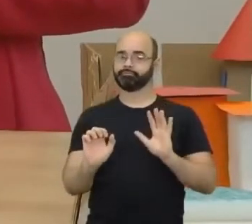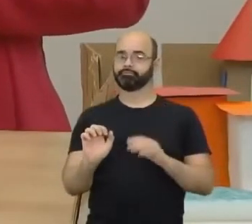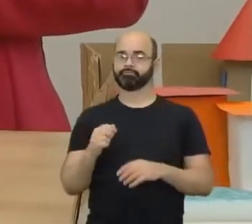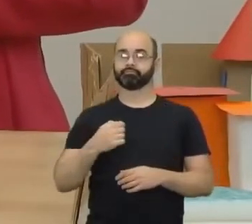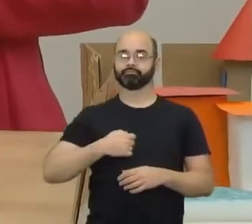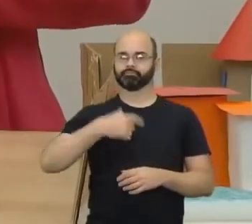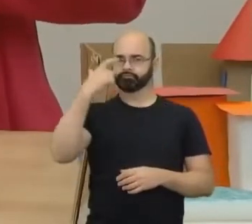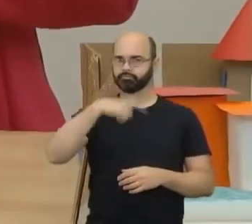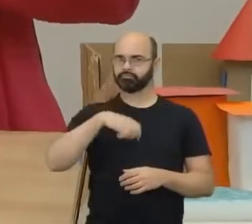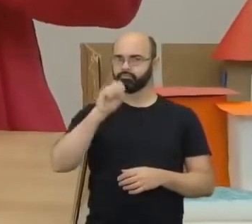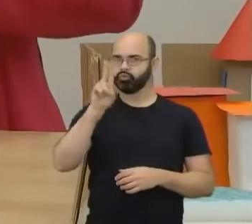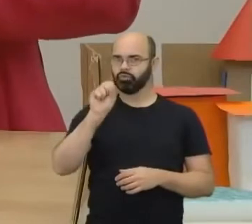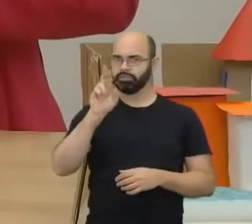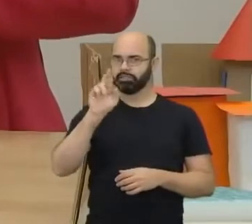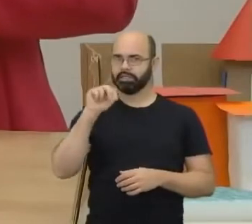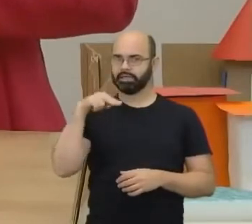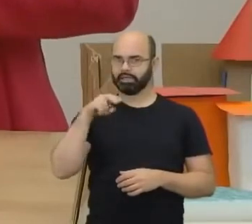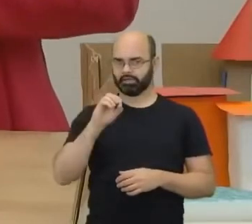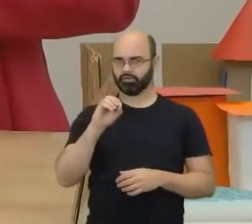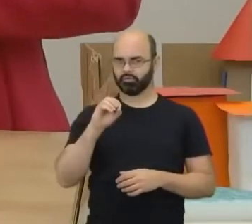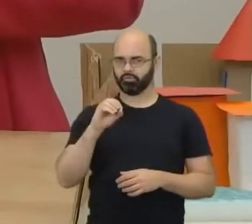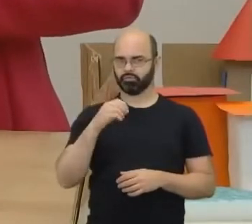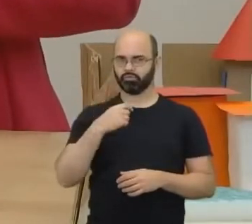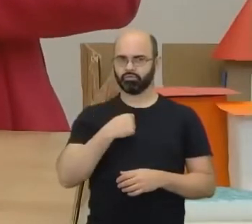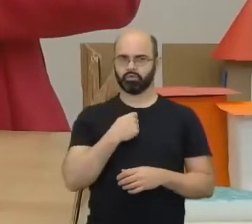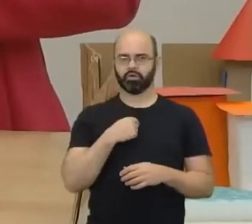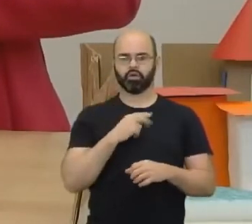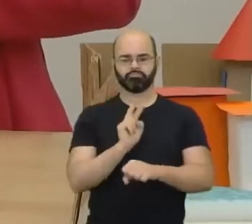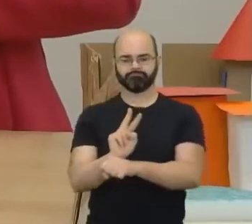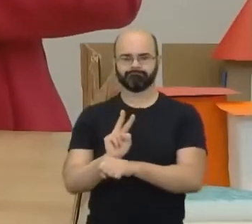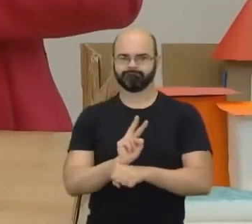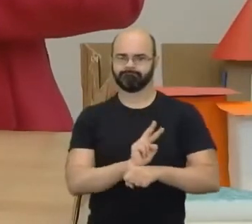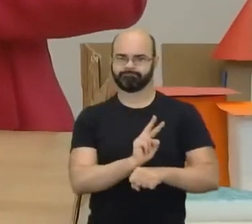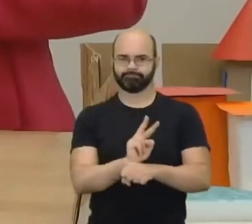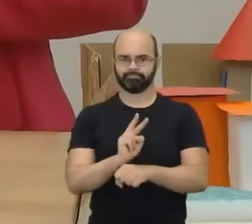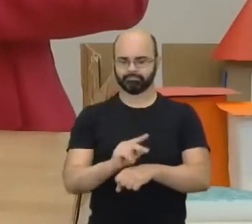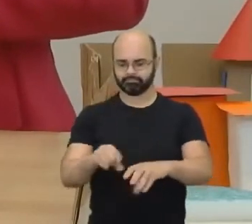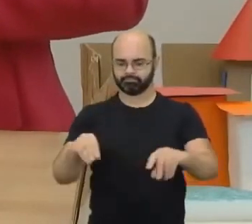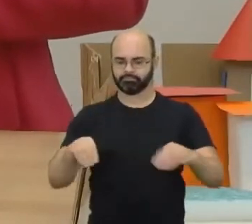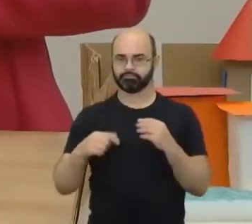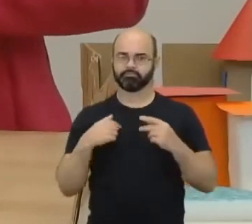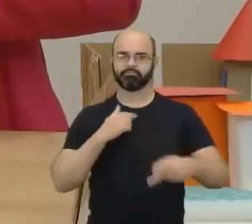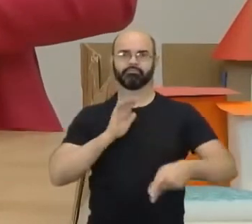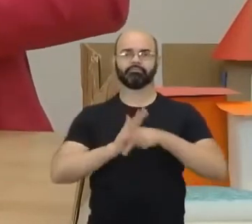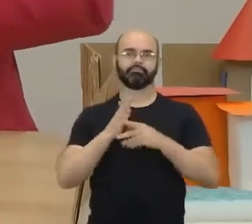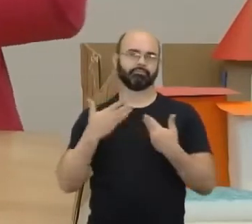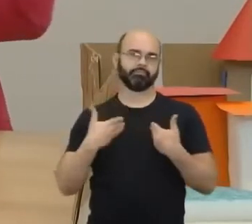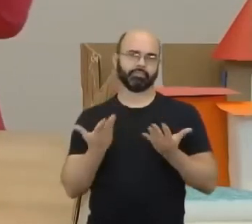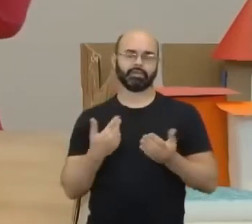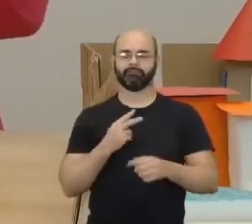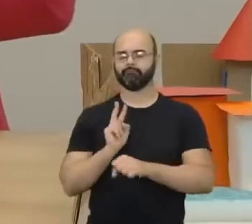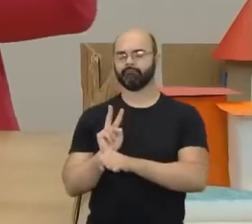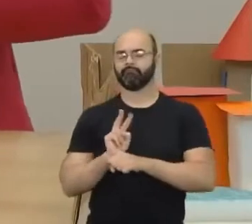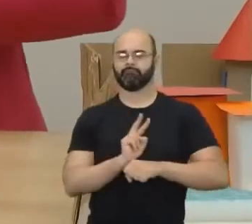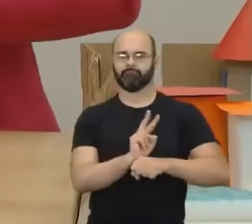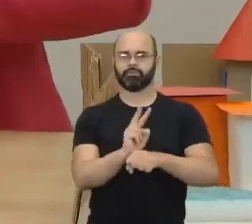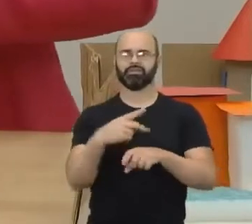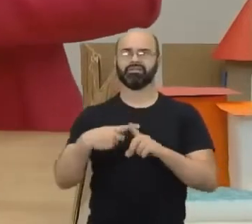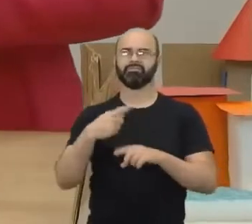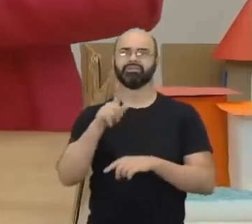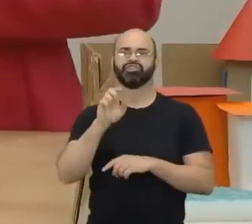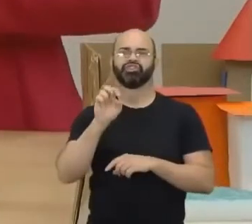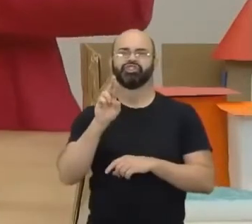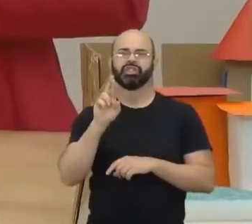aqui. Por quê? Por que que ele tem que proteger as terras? Por que que o suzerano tem que proteger as terras? Porque os germânicos estão